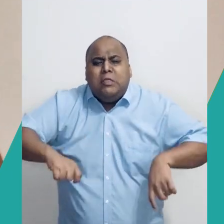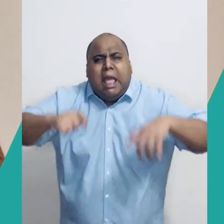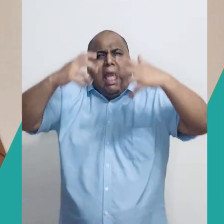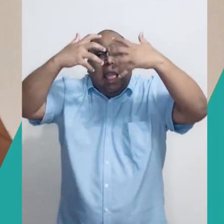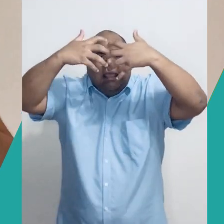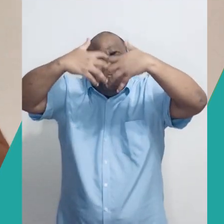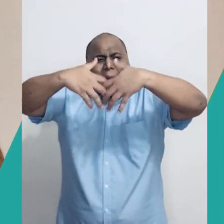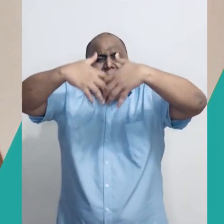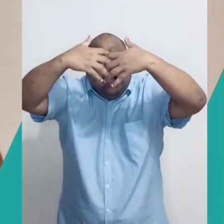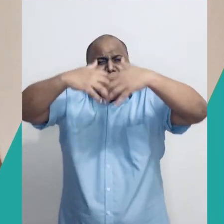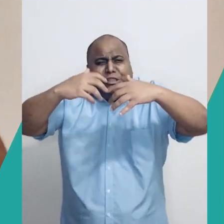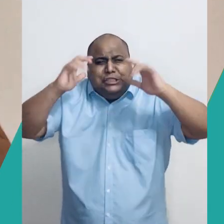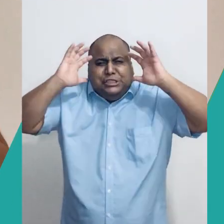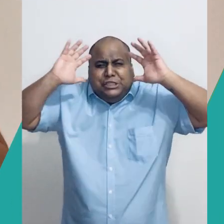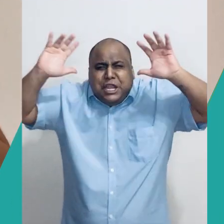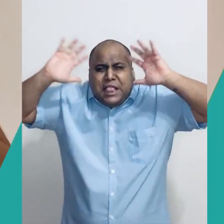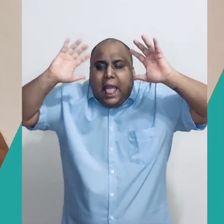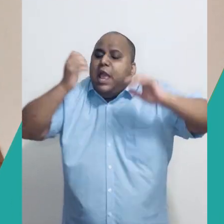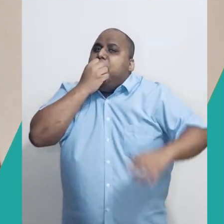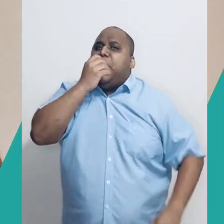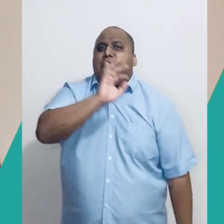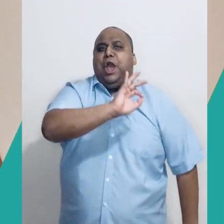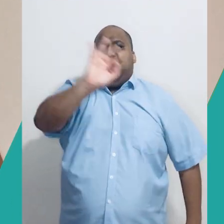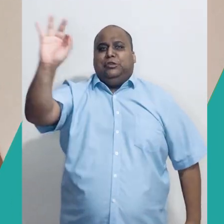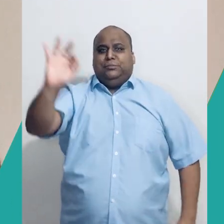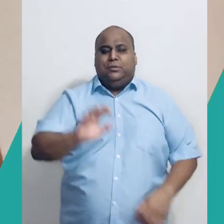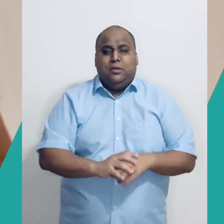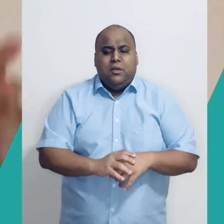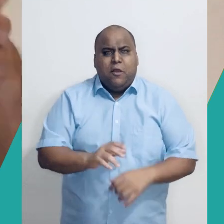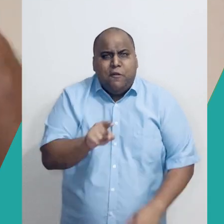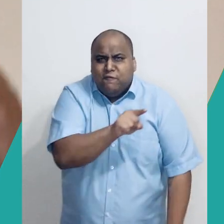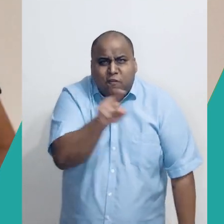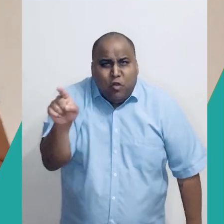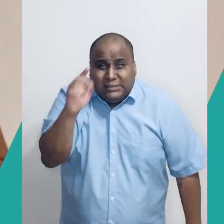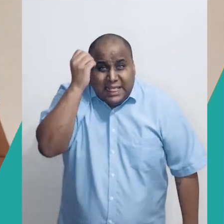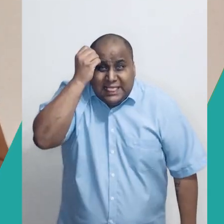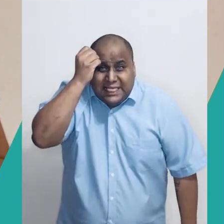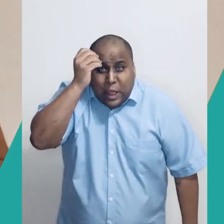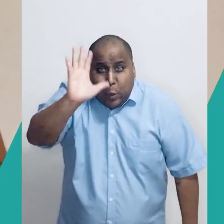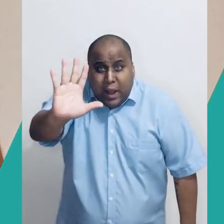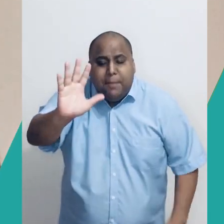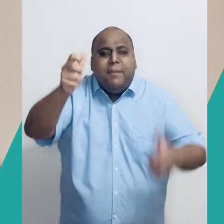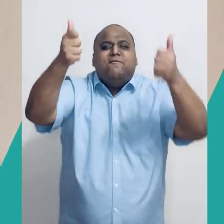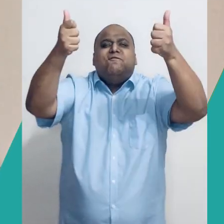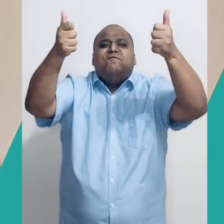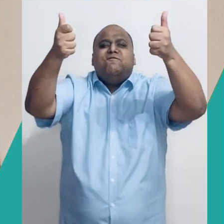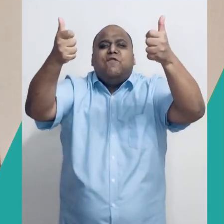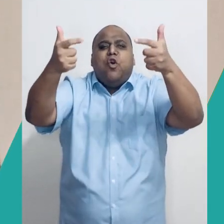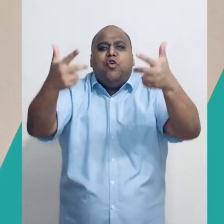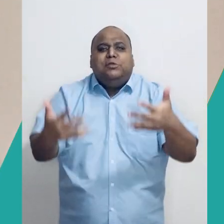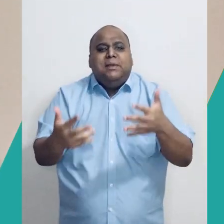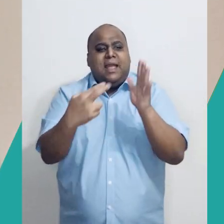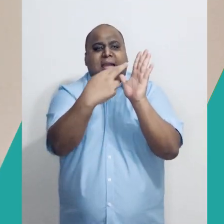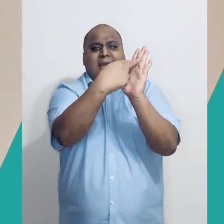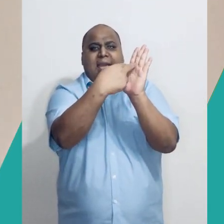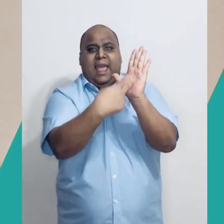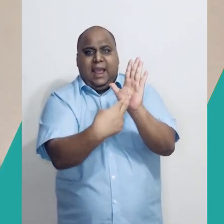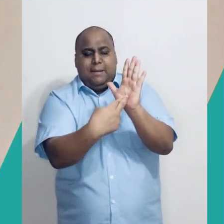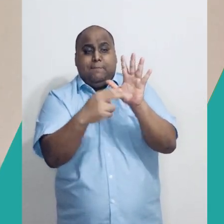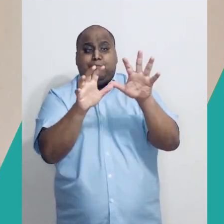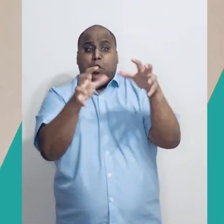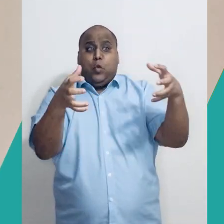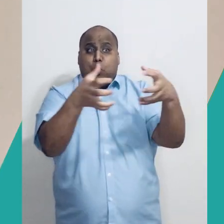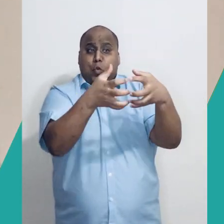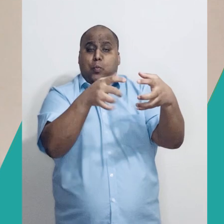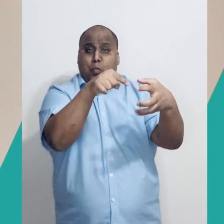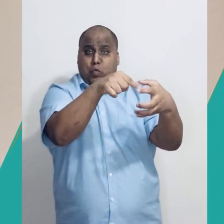Quem não lembra, eu vou explicar as regras agora. Agora, do grupo de jogadores, um vai se destacar a